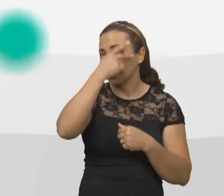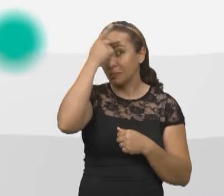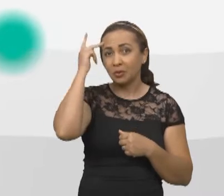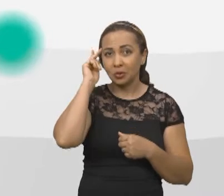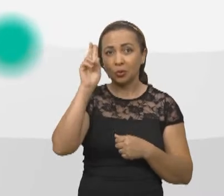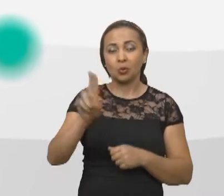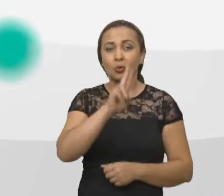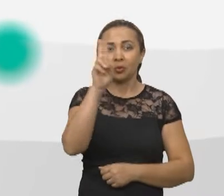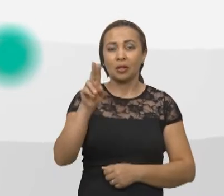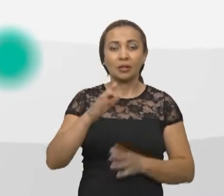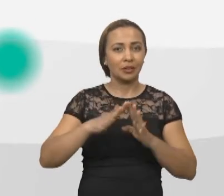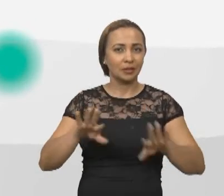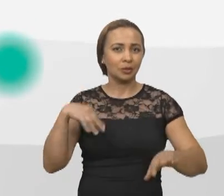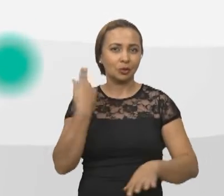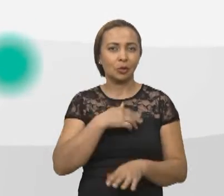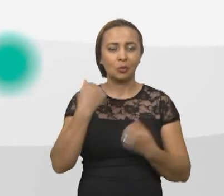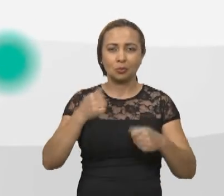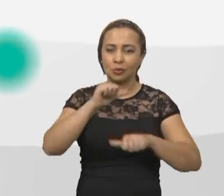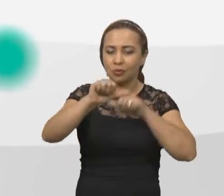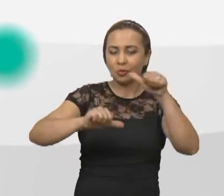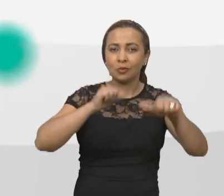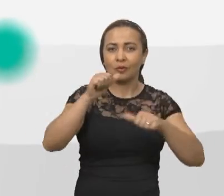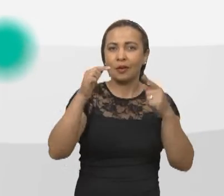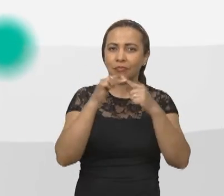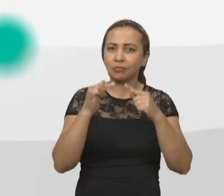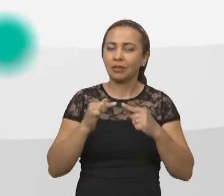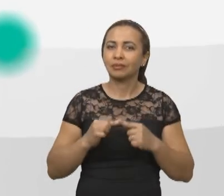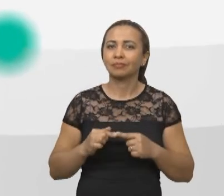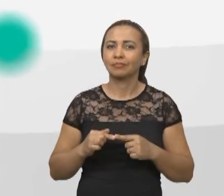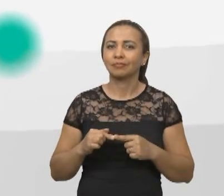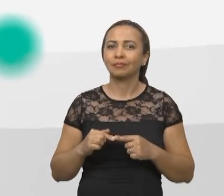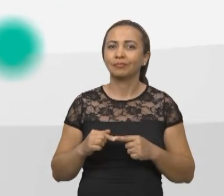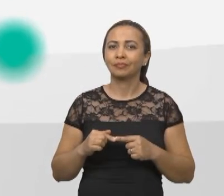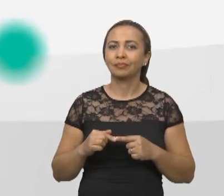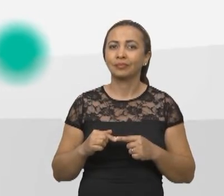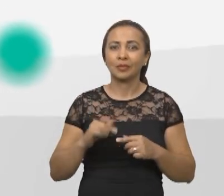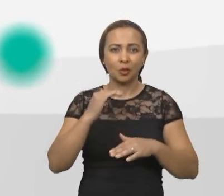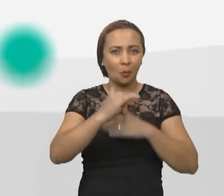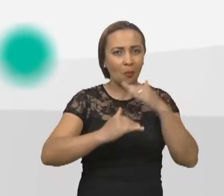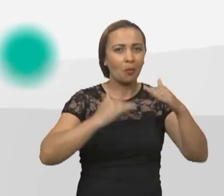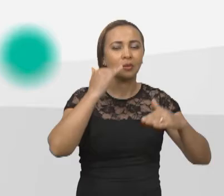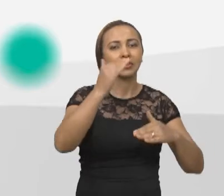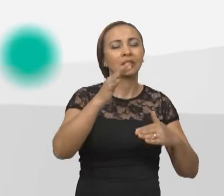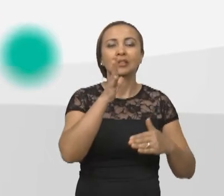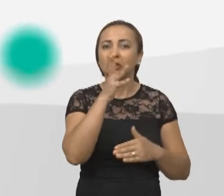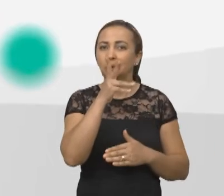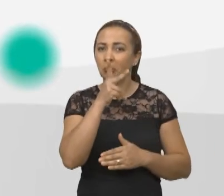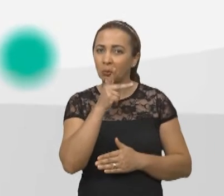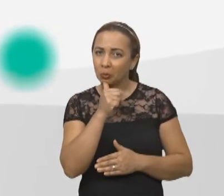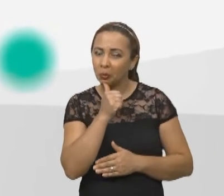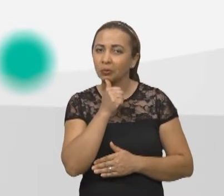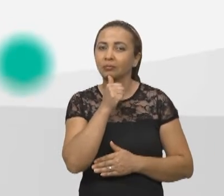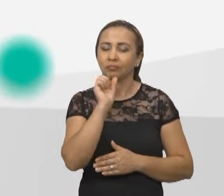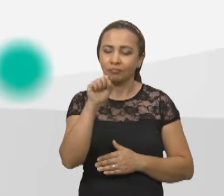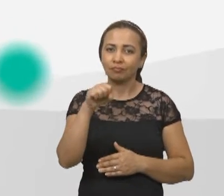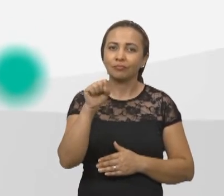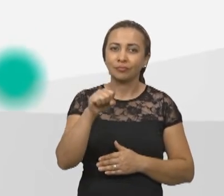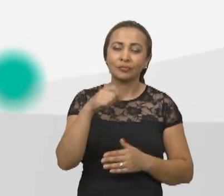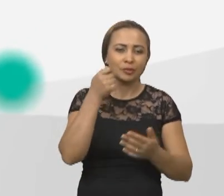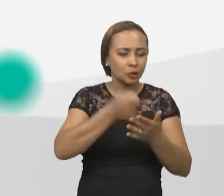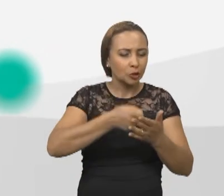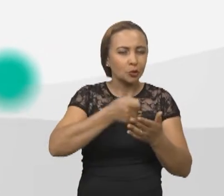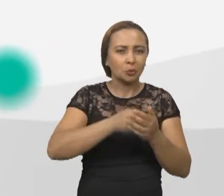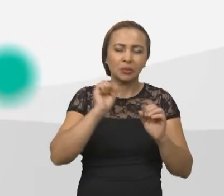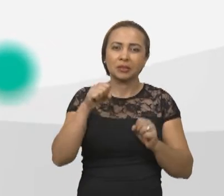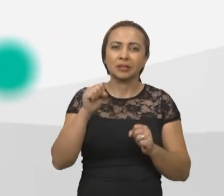usuário e para que assim a gente possa desenvolver essa aplicação. Então, é um processo que é demorado, é um processo